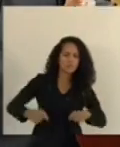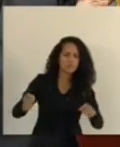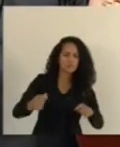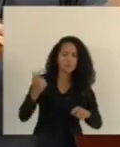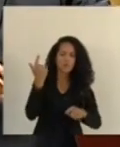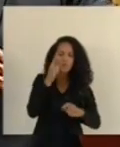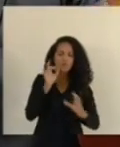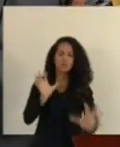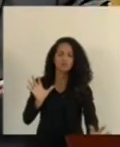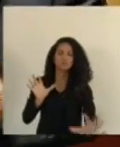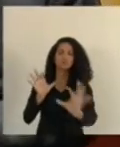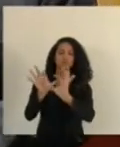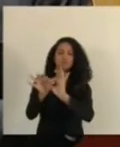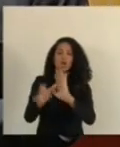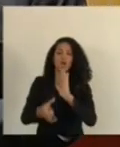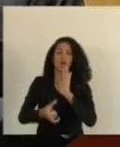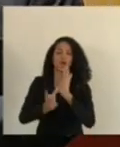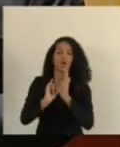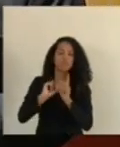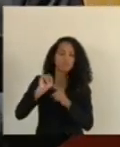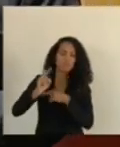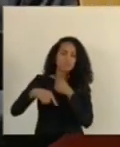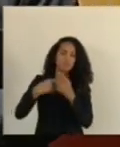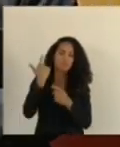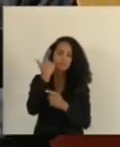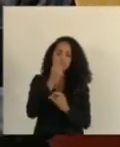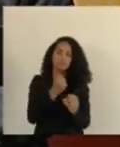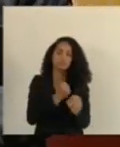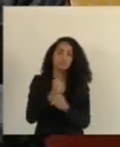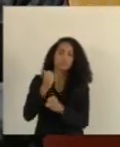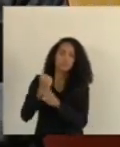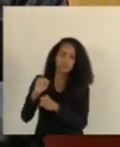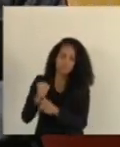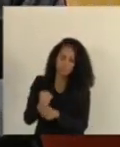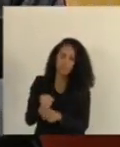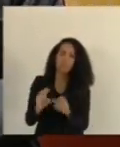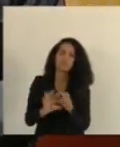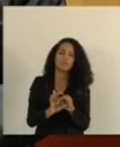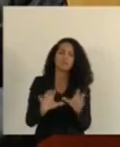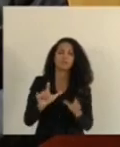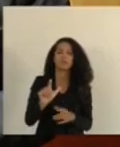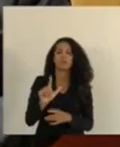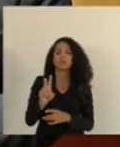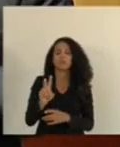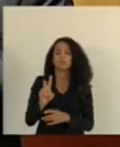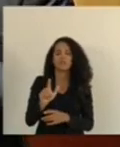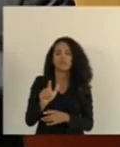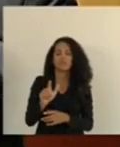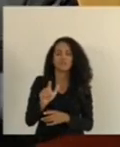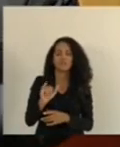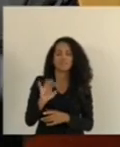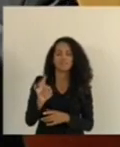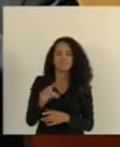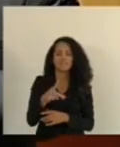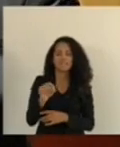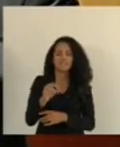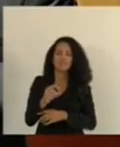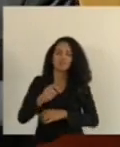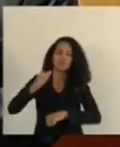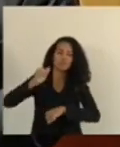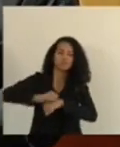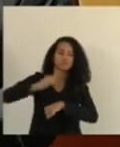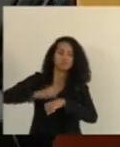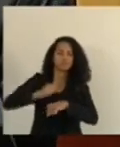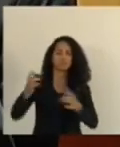acesso de adiantar esse acesso para então licitar a nova ponte de concreto e fazer uma ponte de alta